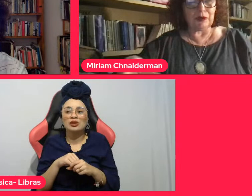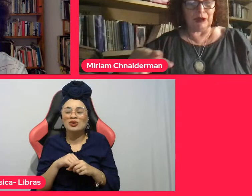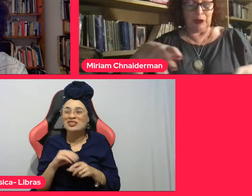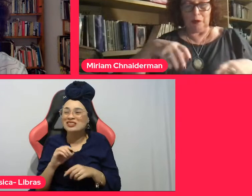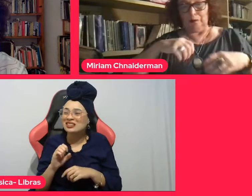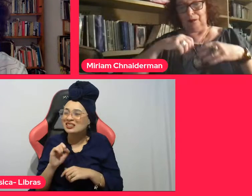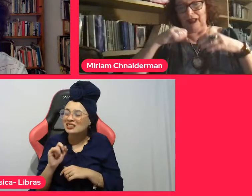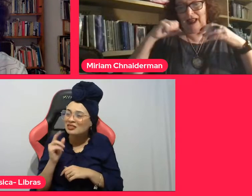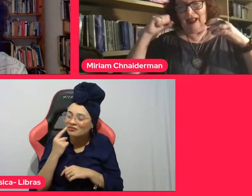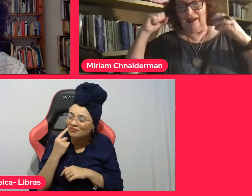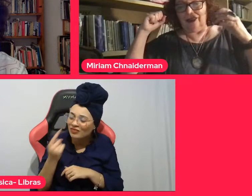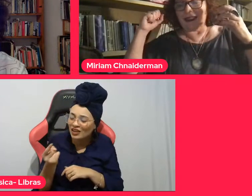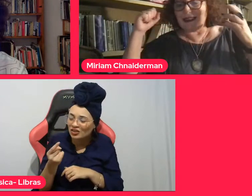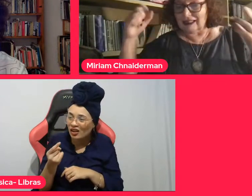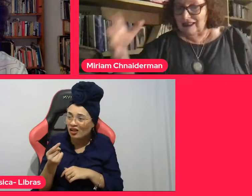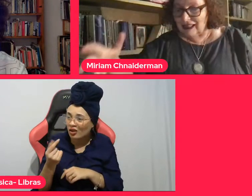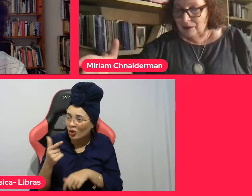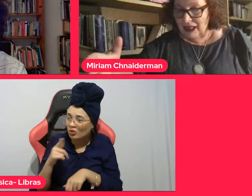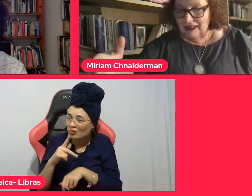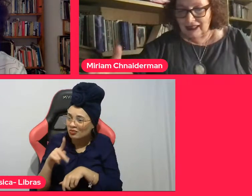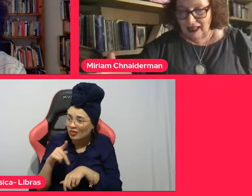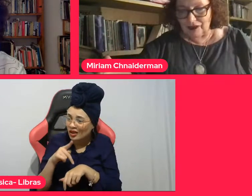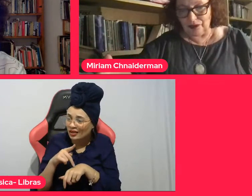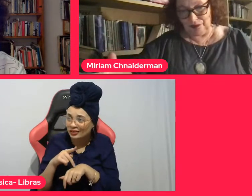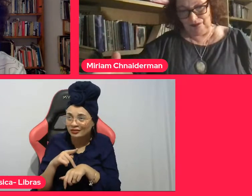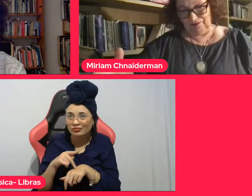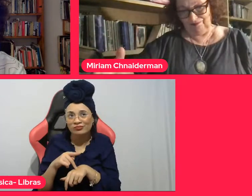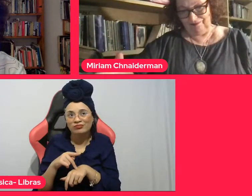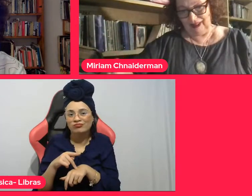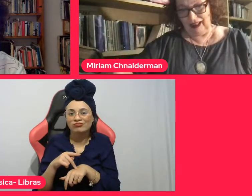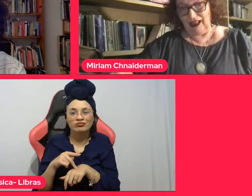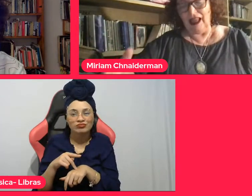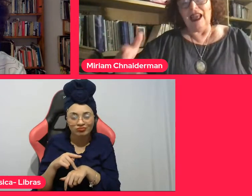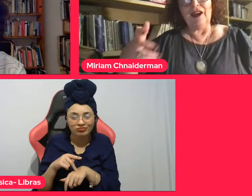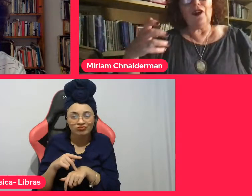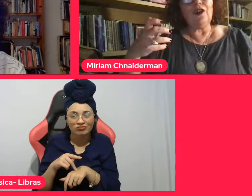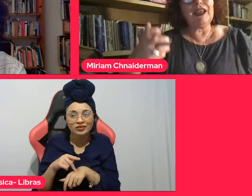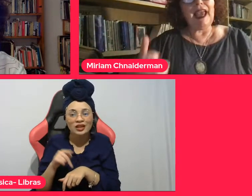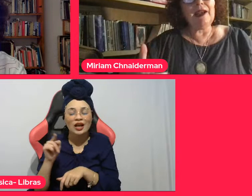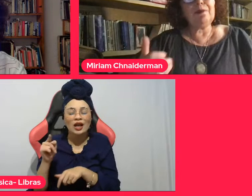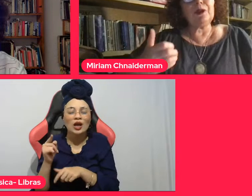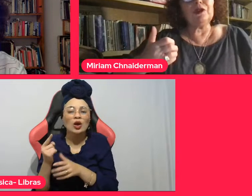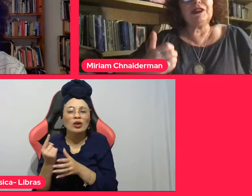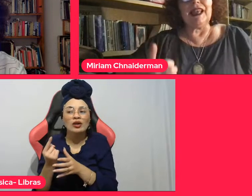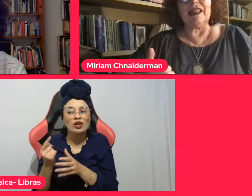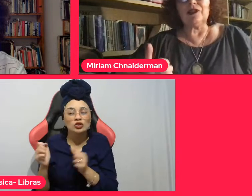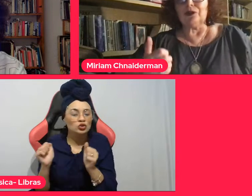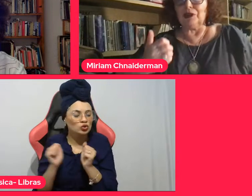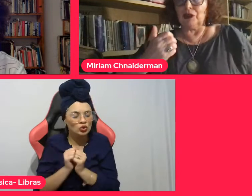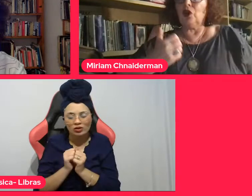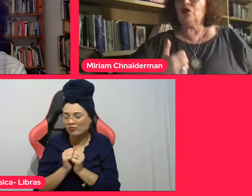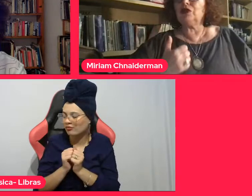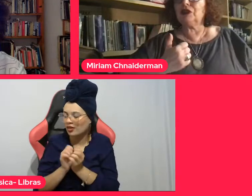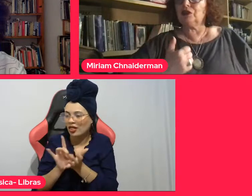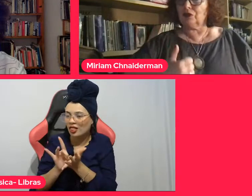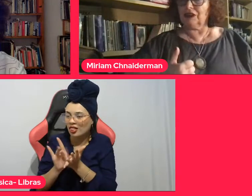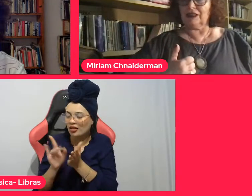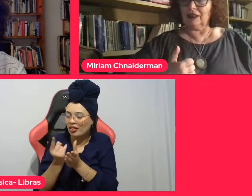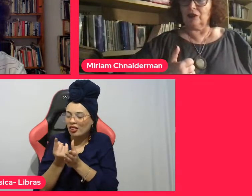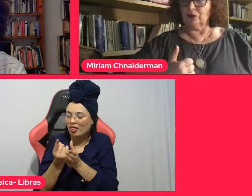de expulsão, o se sentir ameaçado. Qualquer processo de